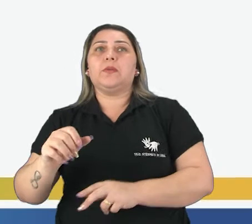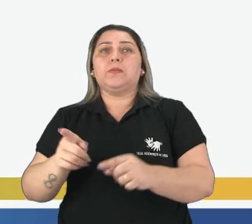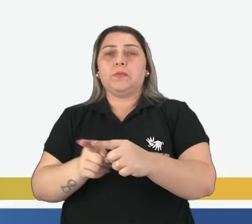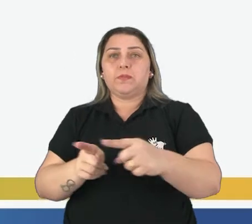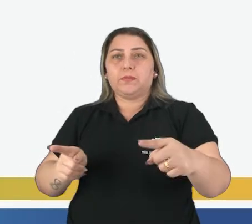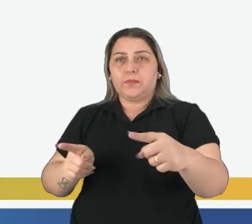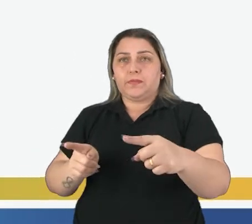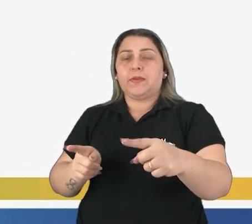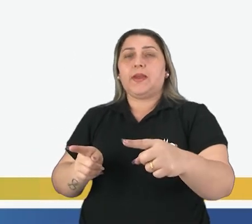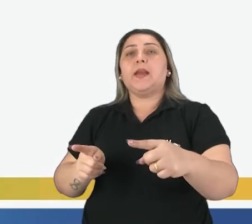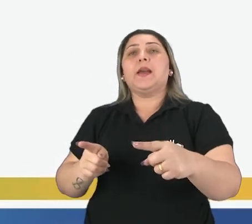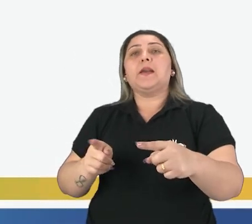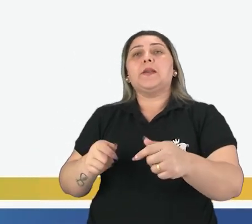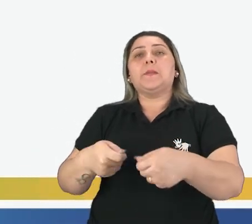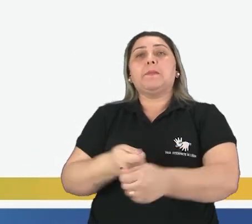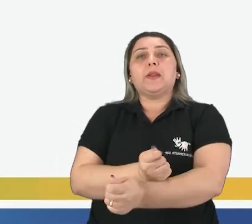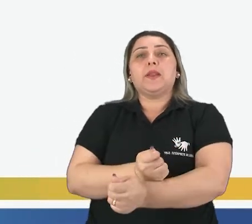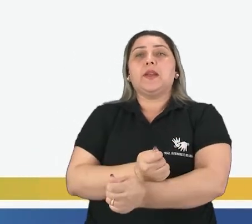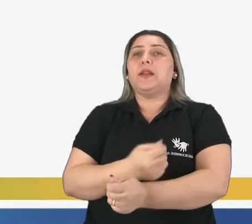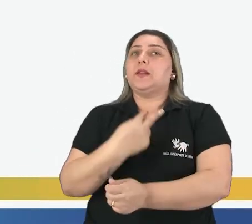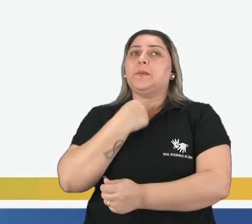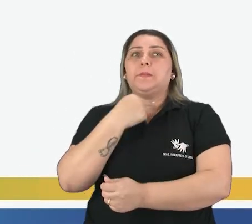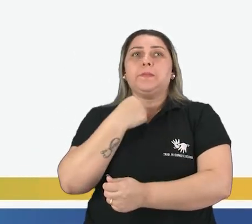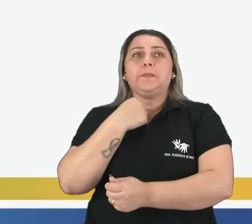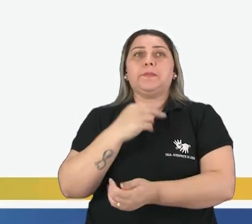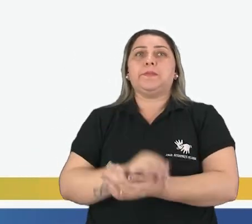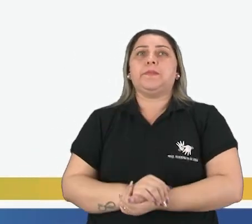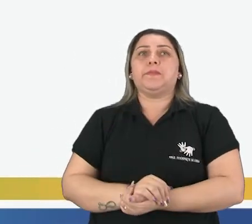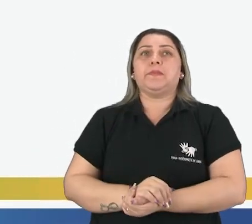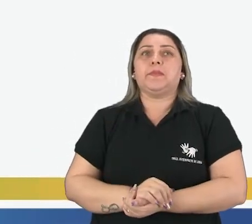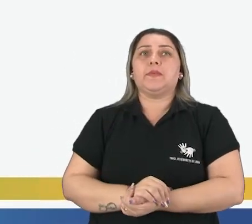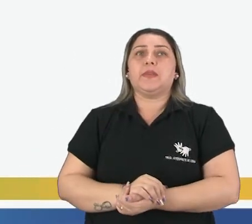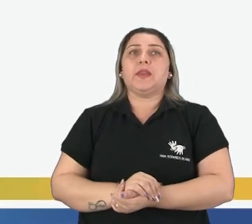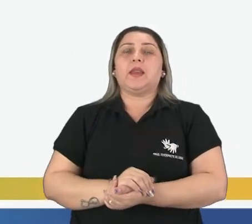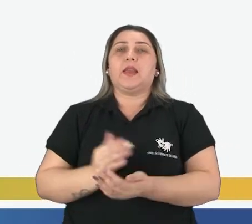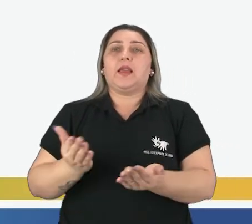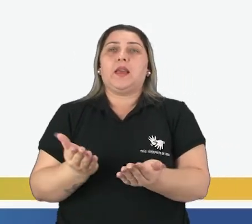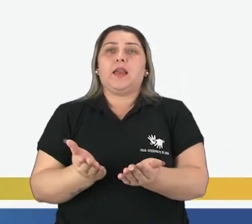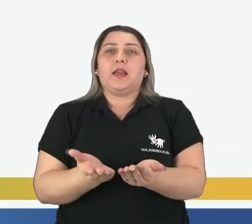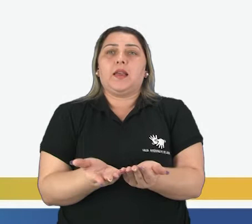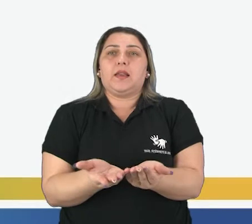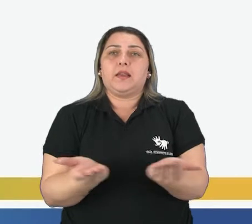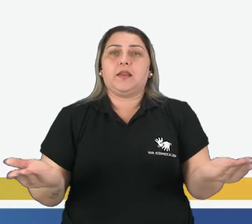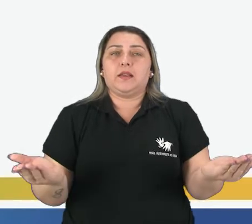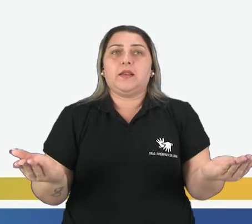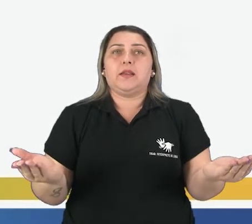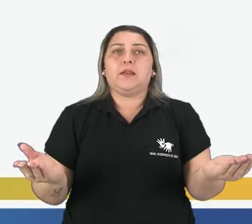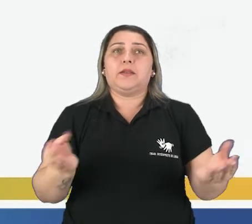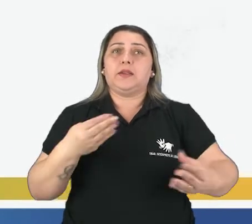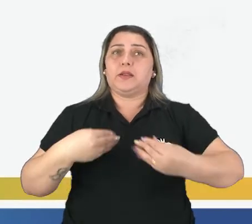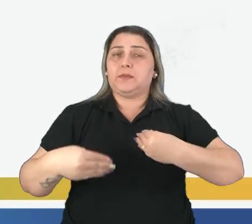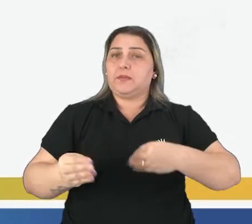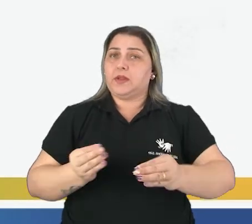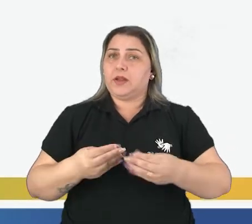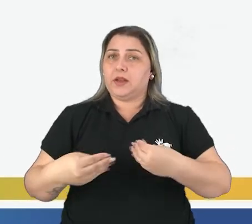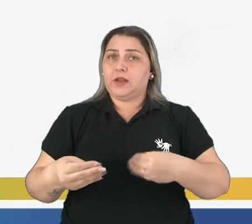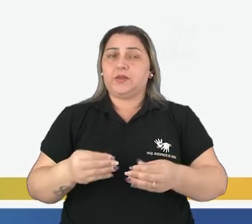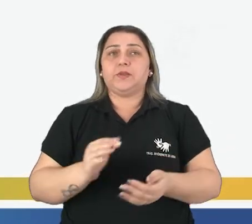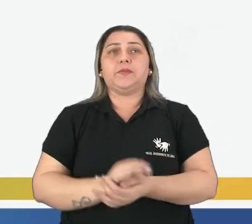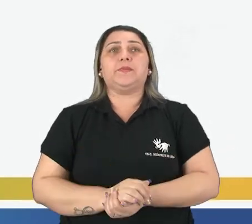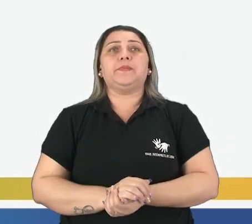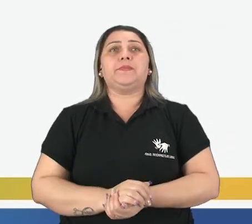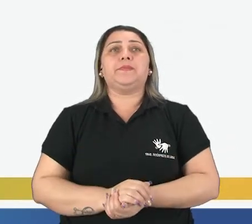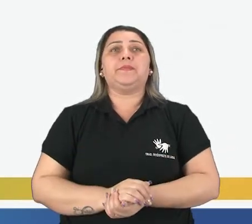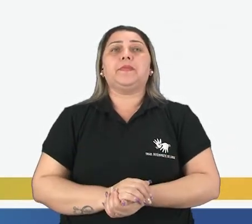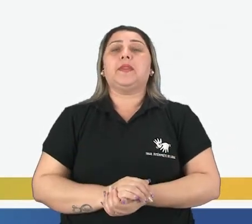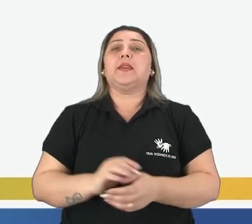plástico do cabo de panela, ele não é reciclável. As espumas, né? Elas não são recicláveis.